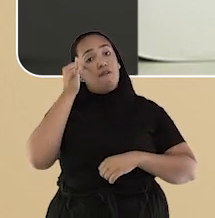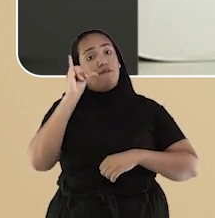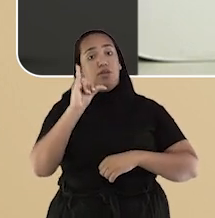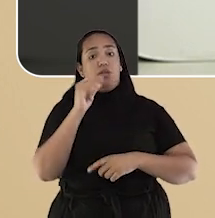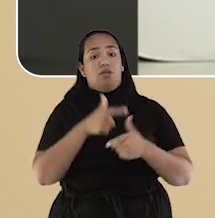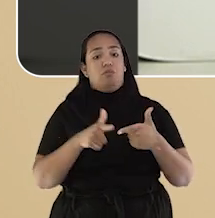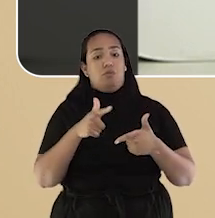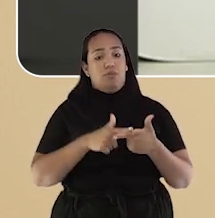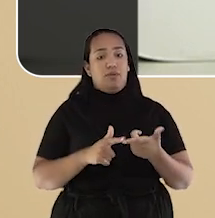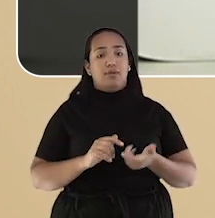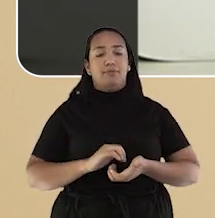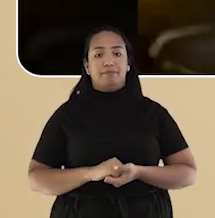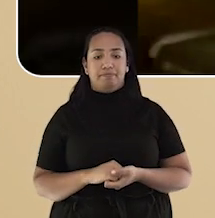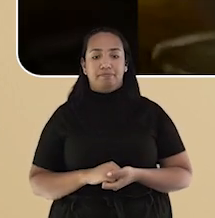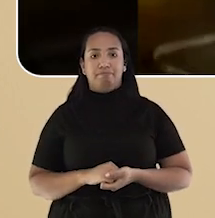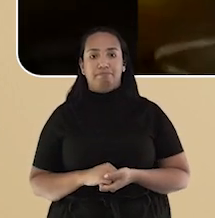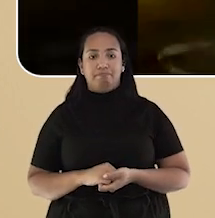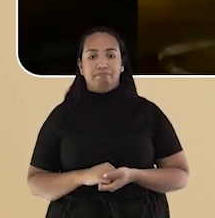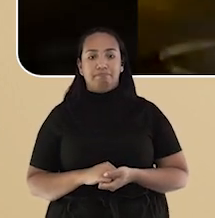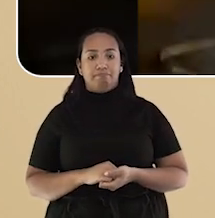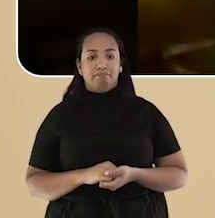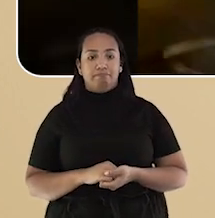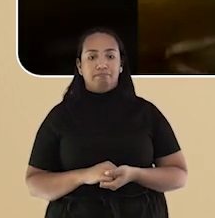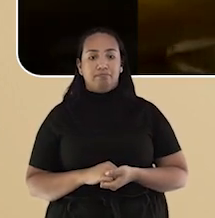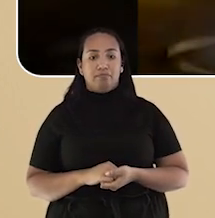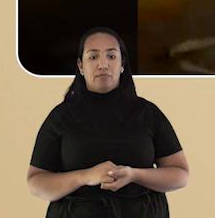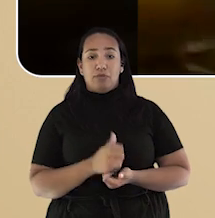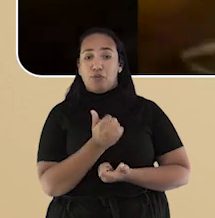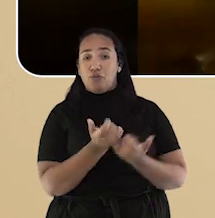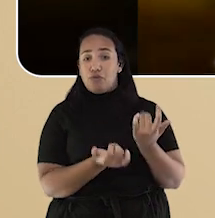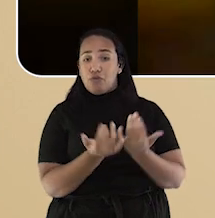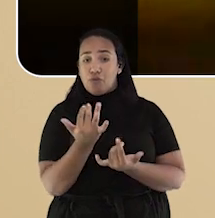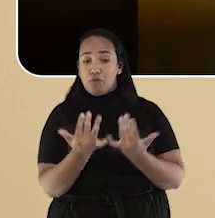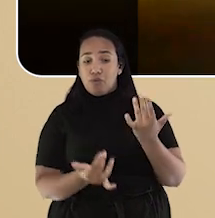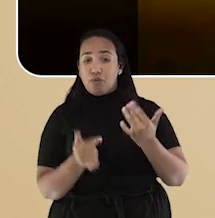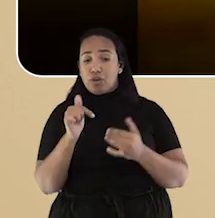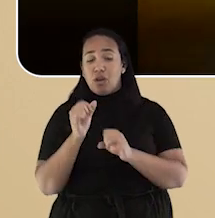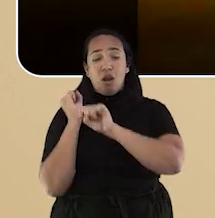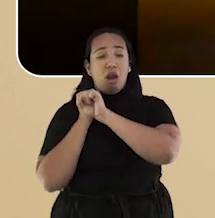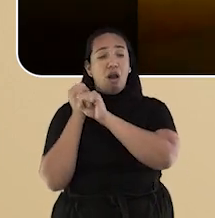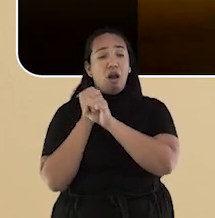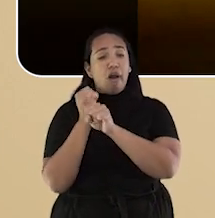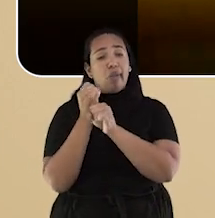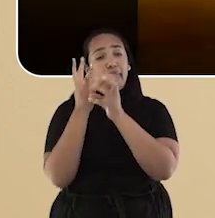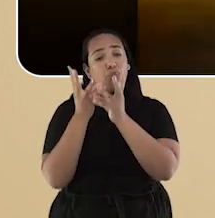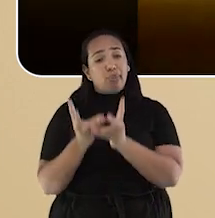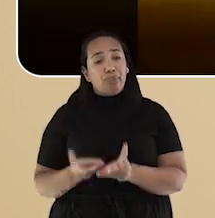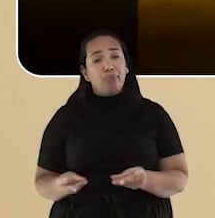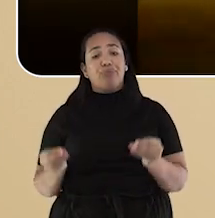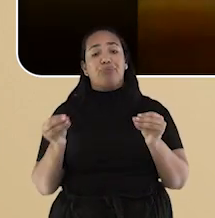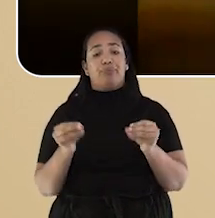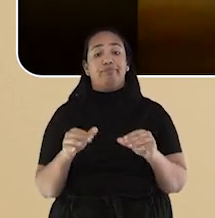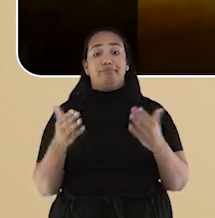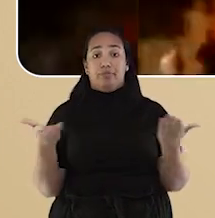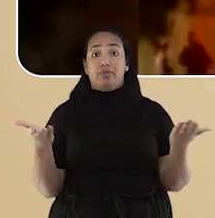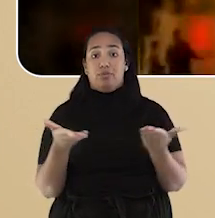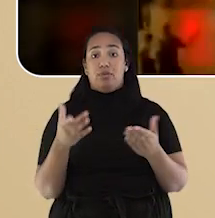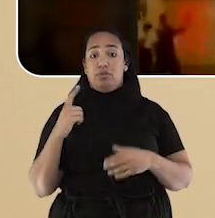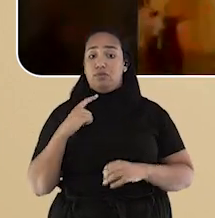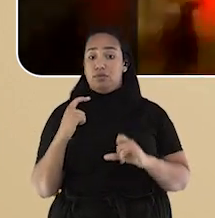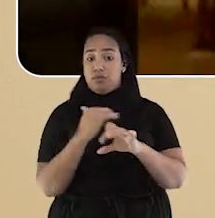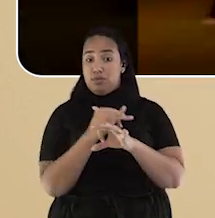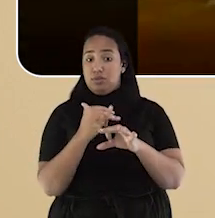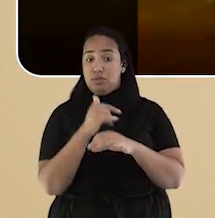situações como essas. Fogo que consome anos de trabalho e história. Nesta semana, mais um incêndio em Rio Preto.